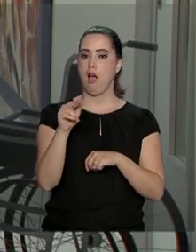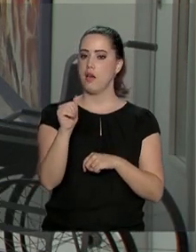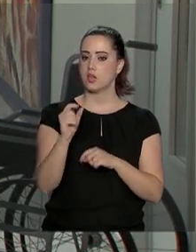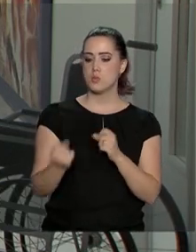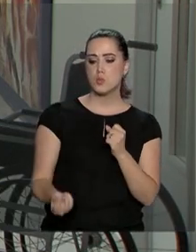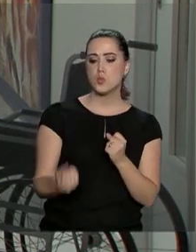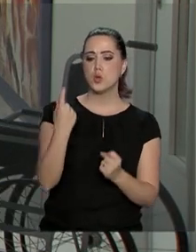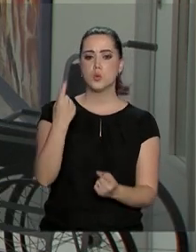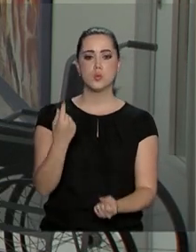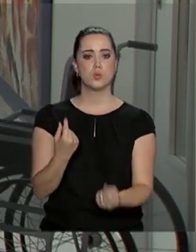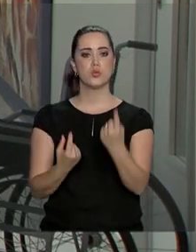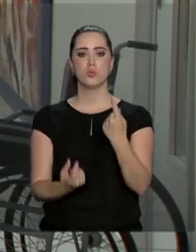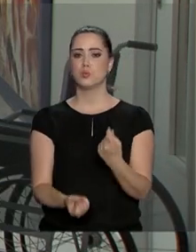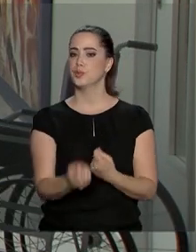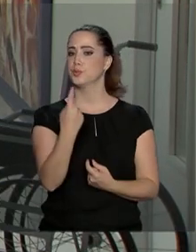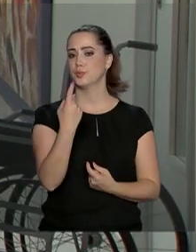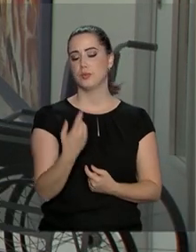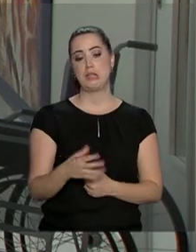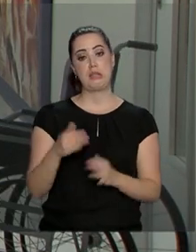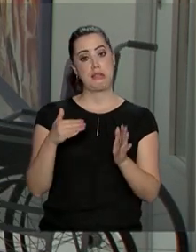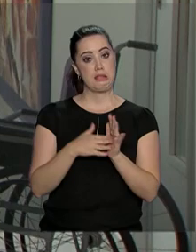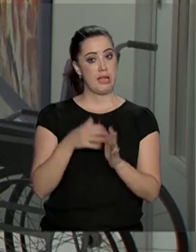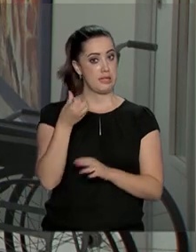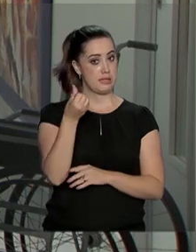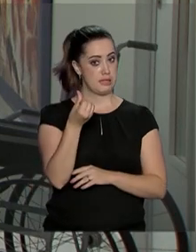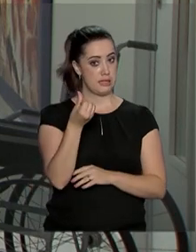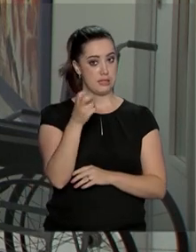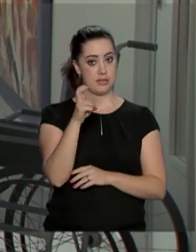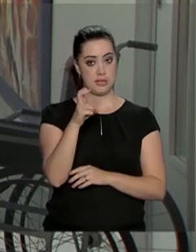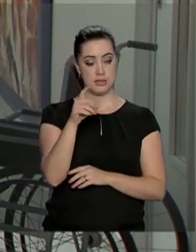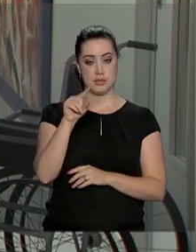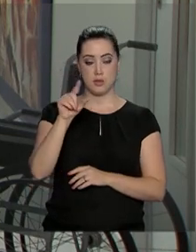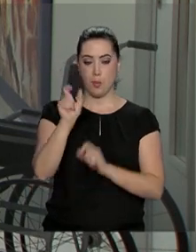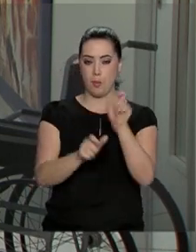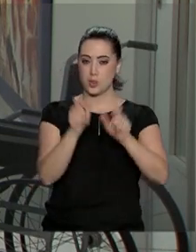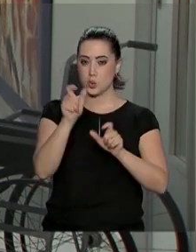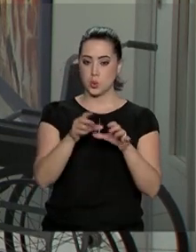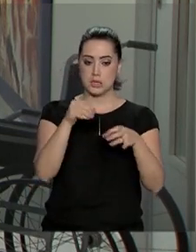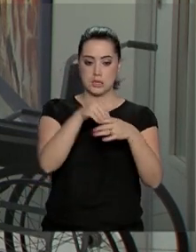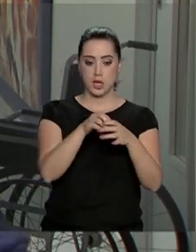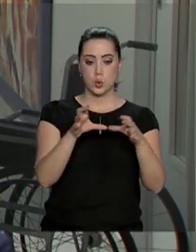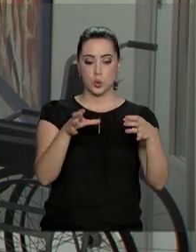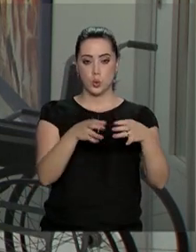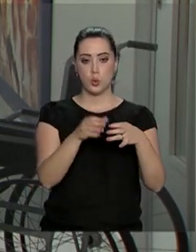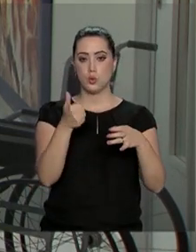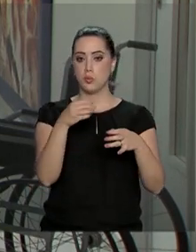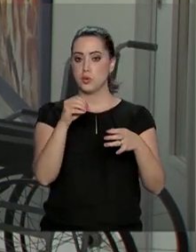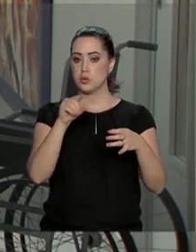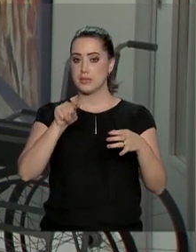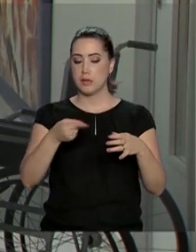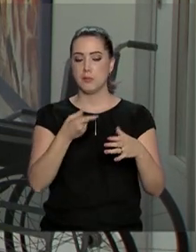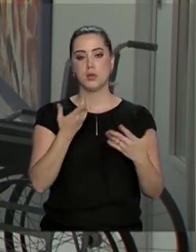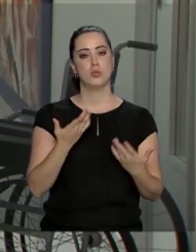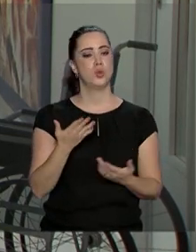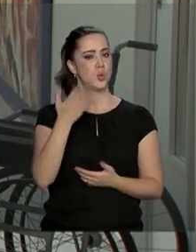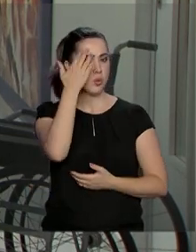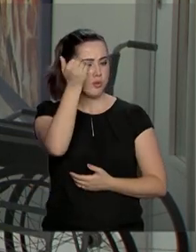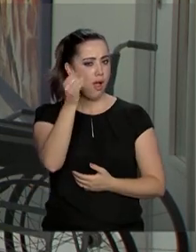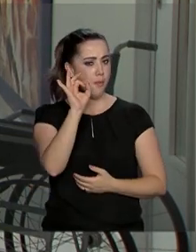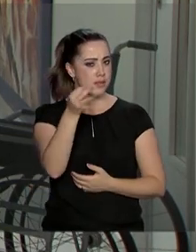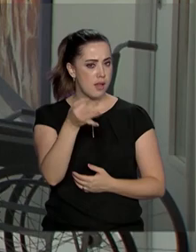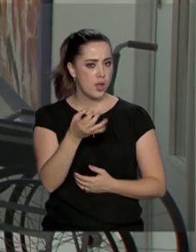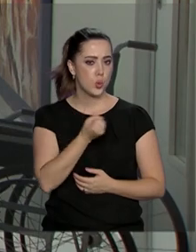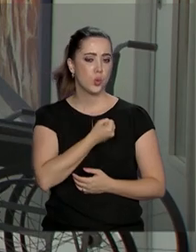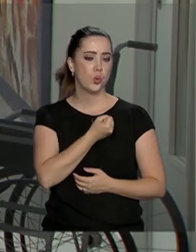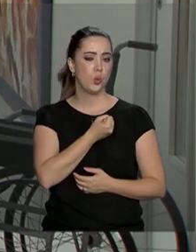aquela que afeta até 65 pessoas para cada grupo de 100 mil indivíduos. Não se sabe ao certo o número